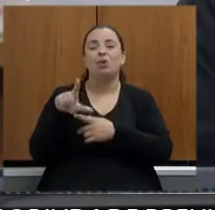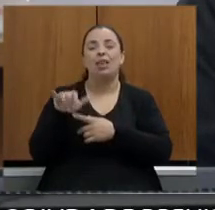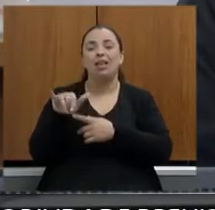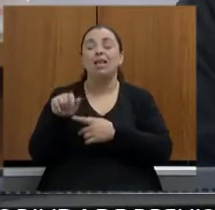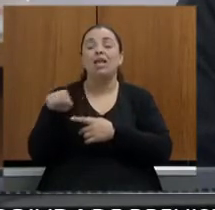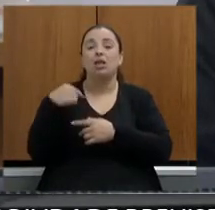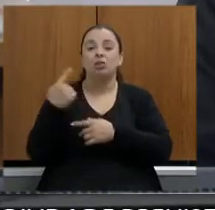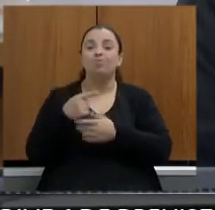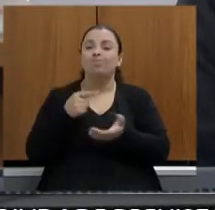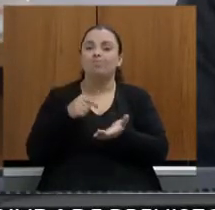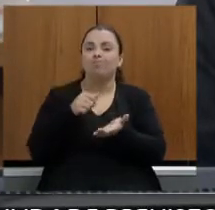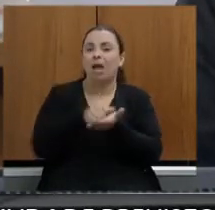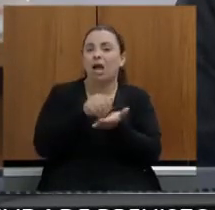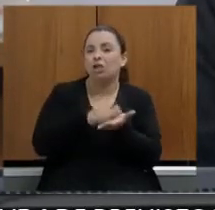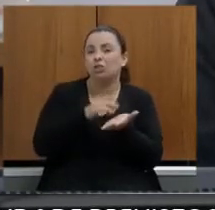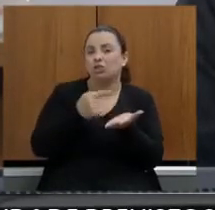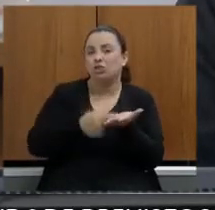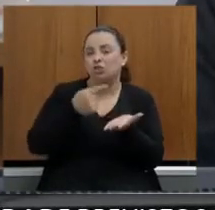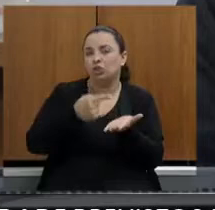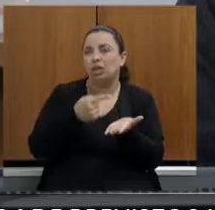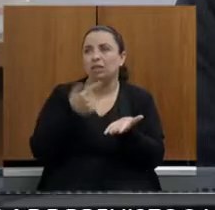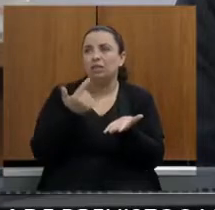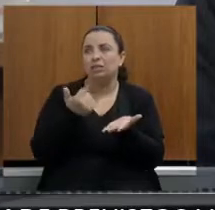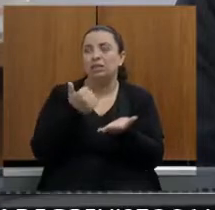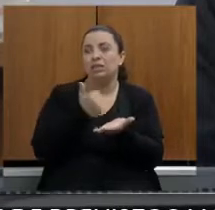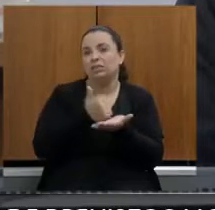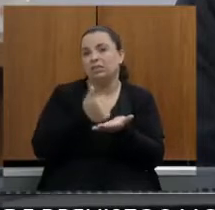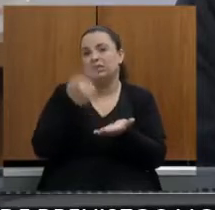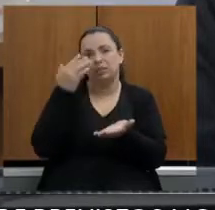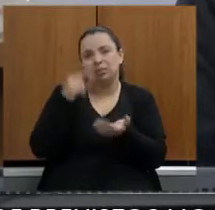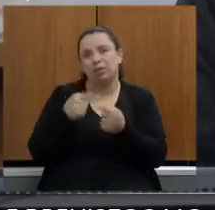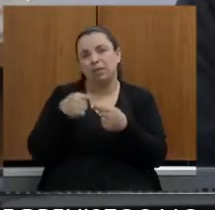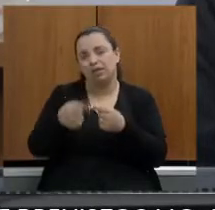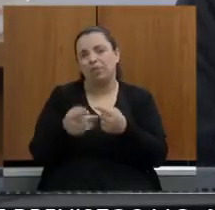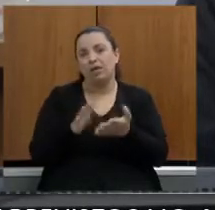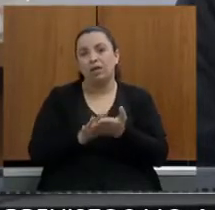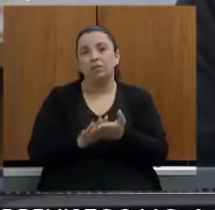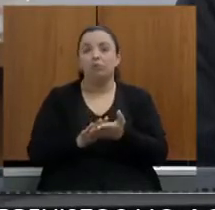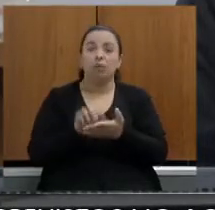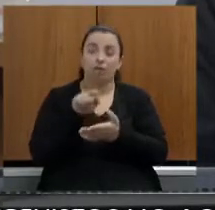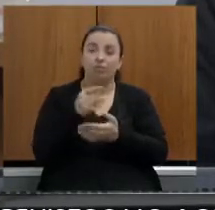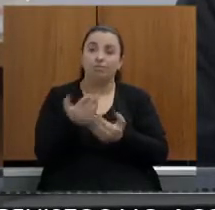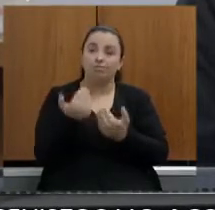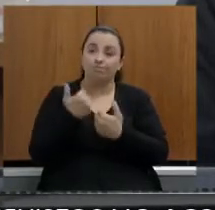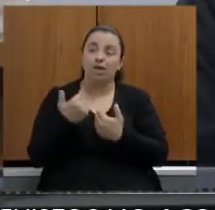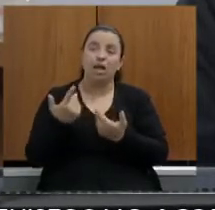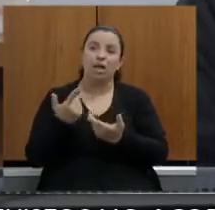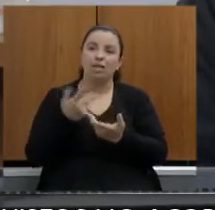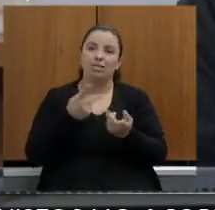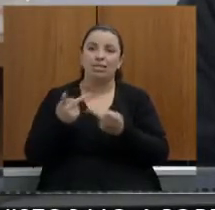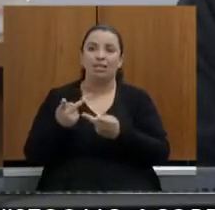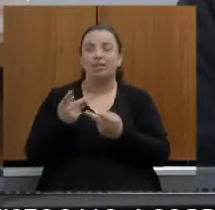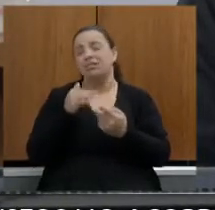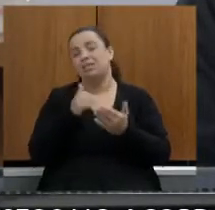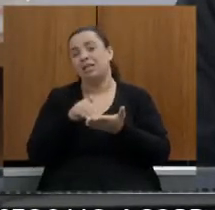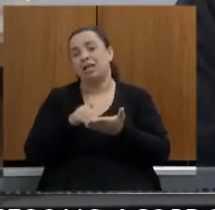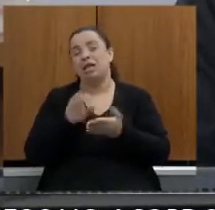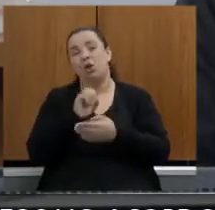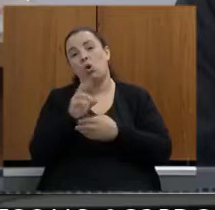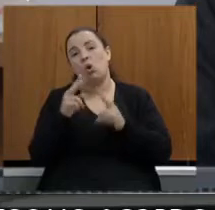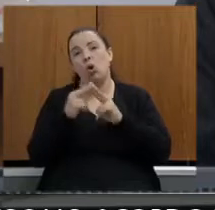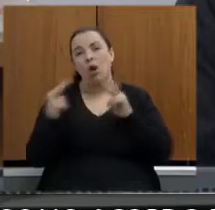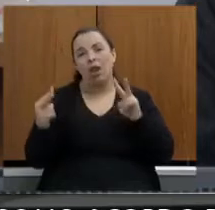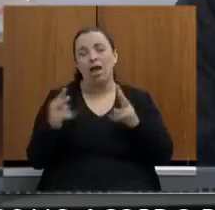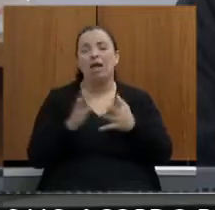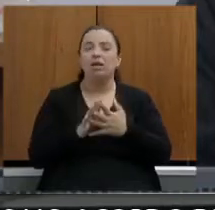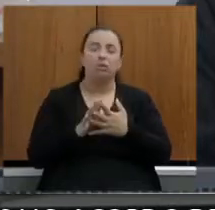já agendar essa reunião para semana que vem se eu quiser estar conosco vai ser um prazer se quiser a gente faz online também em função da